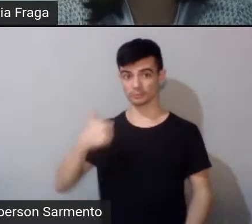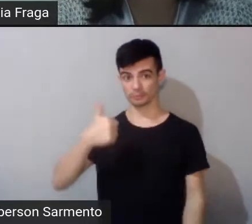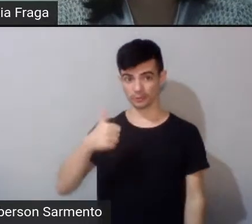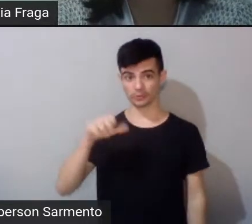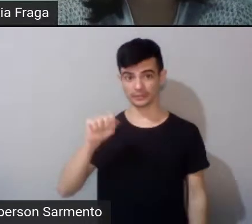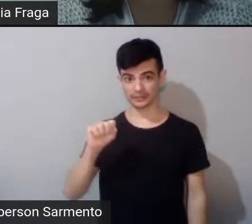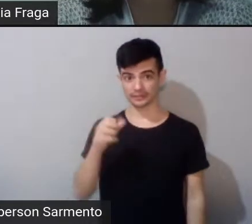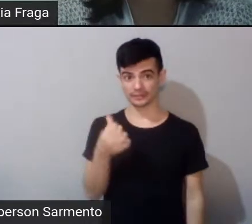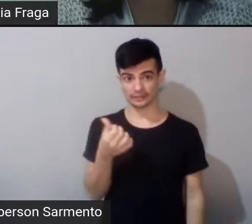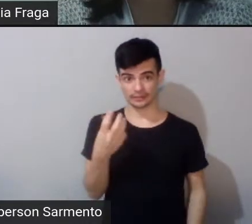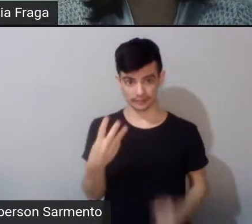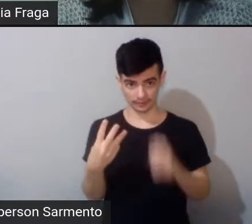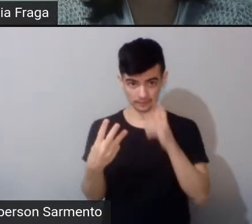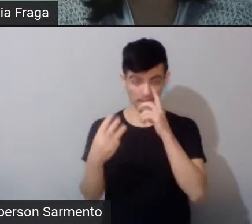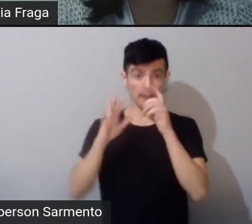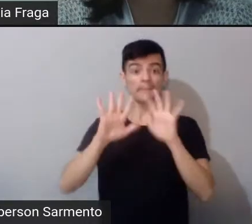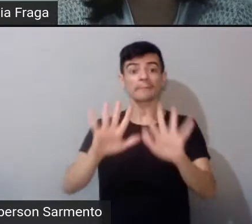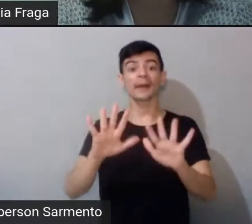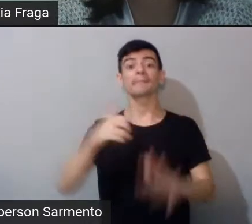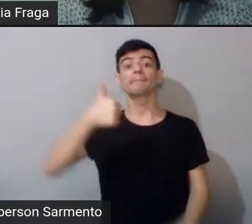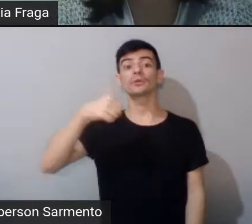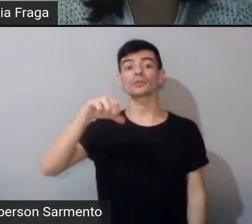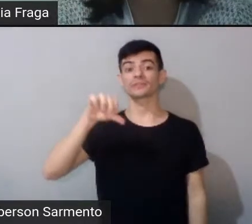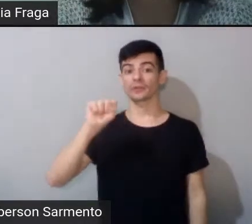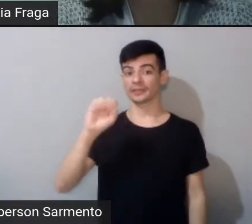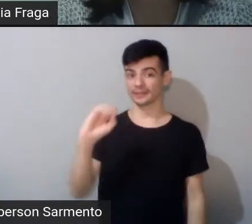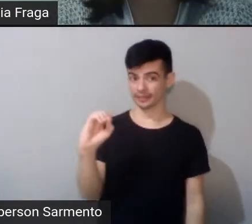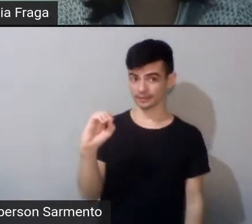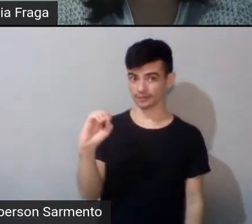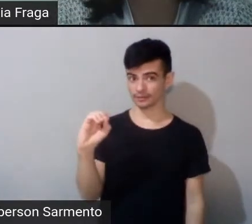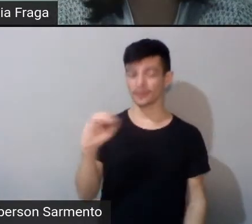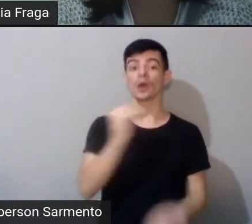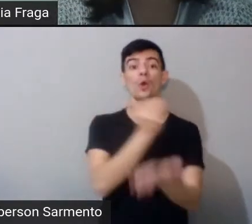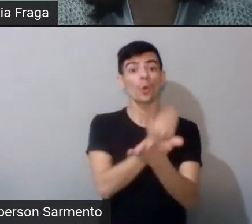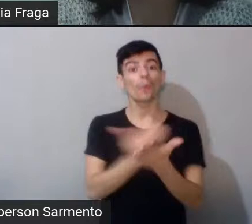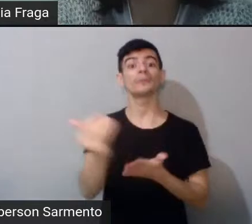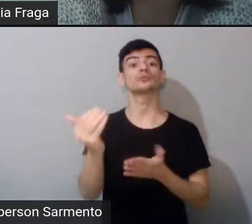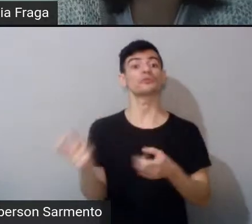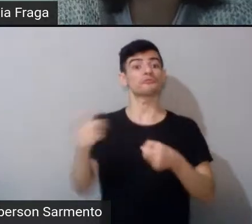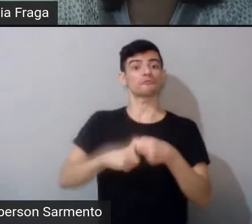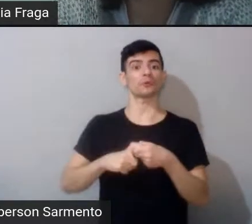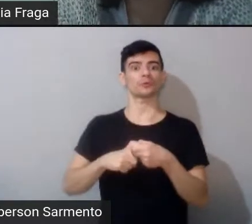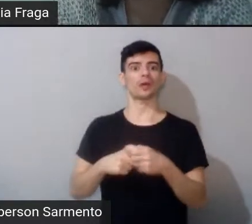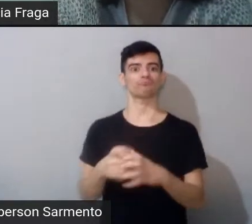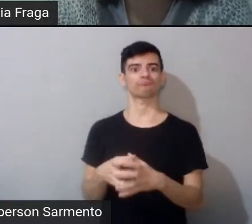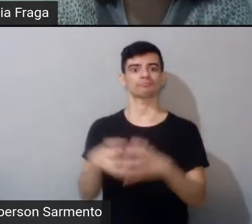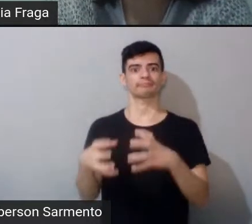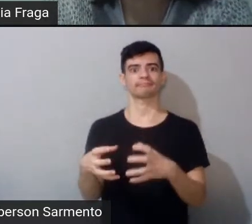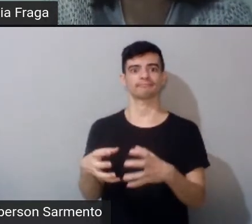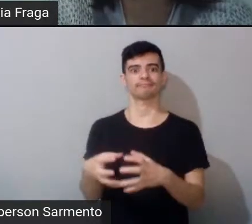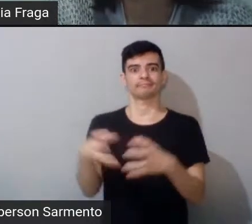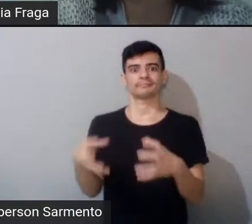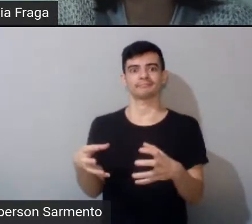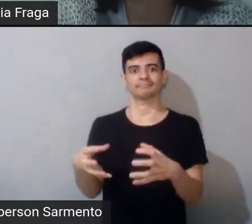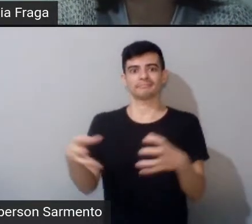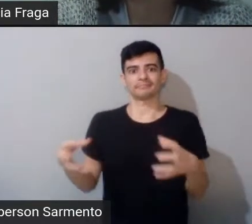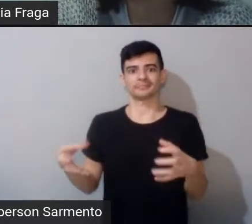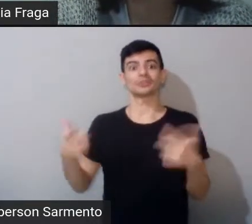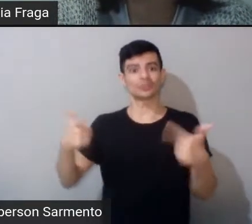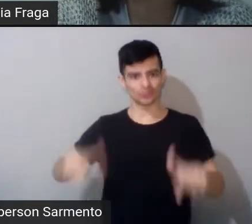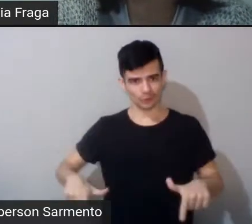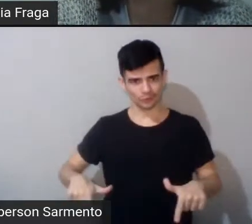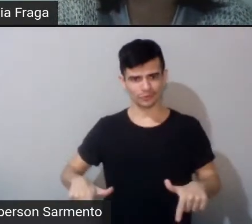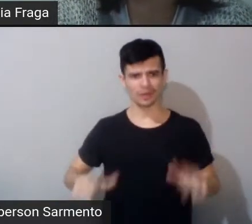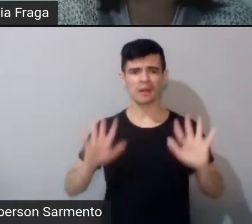1980 começaram a aparecer os povos de novo. E aí, como assim, né?